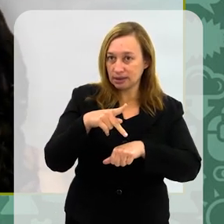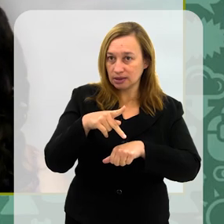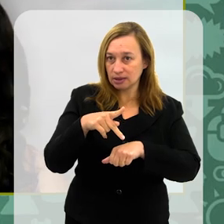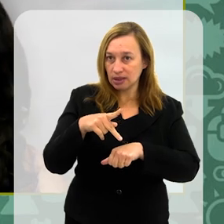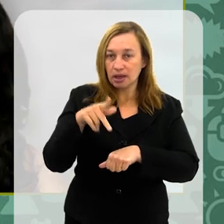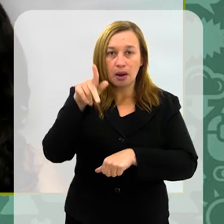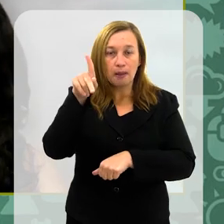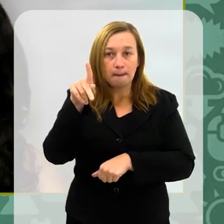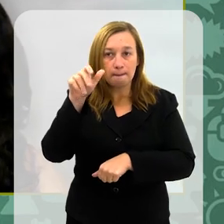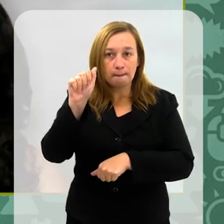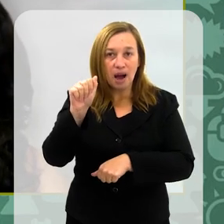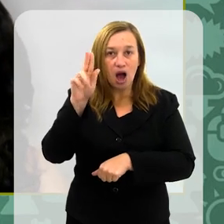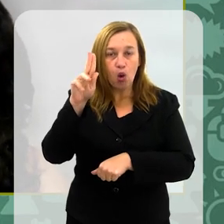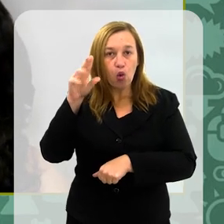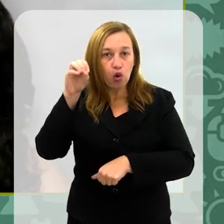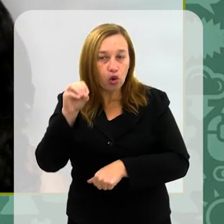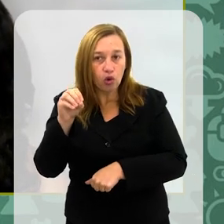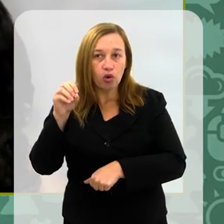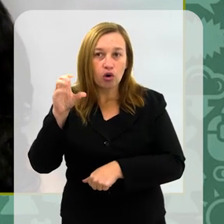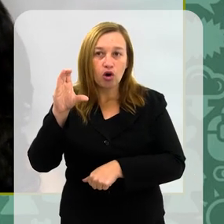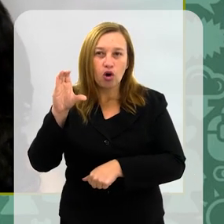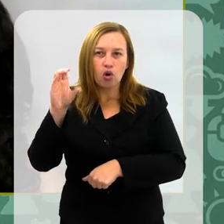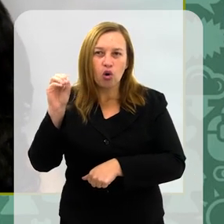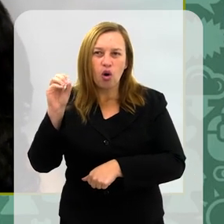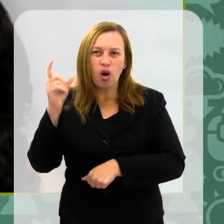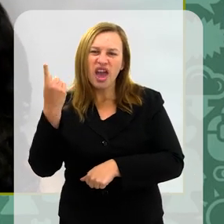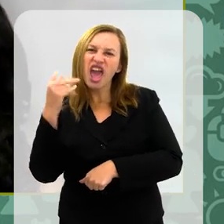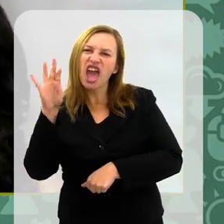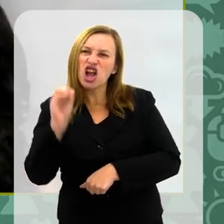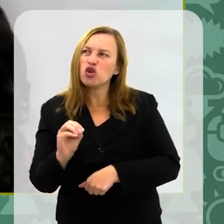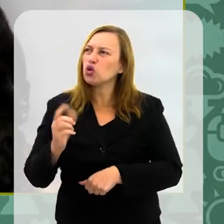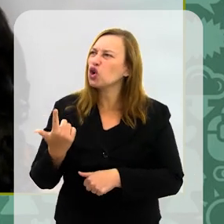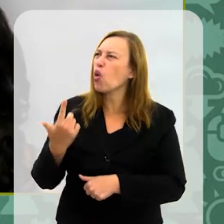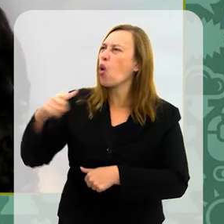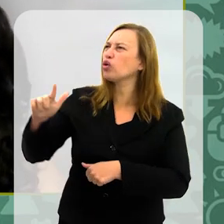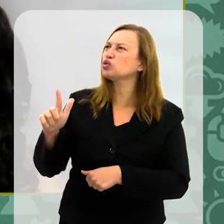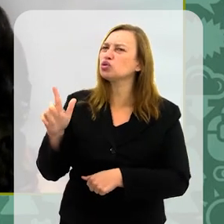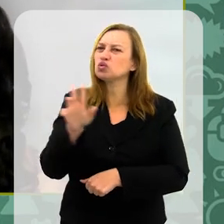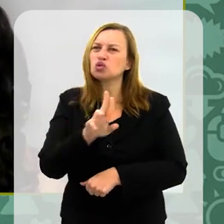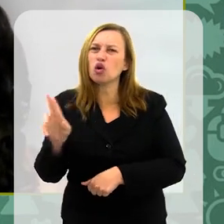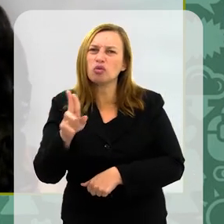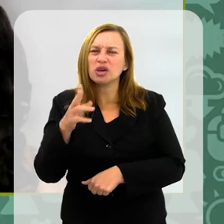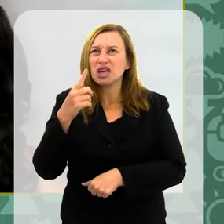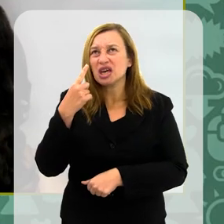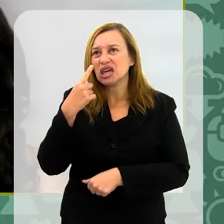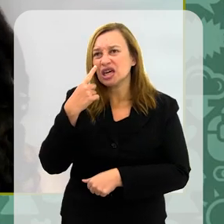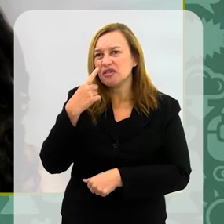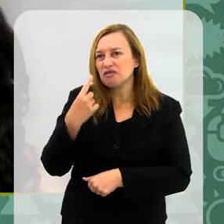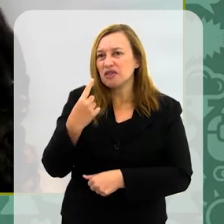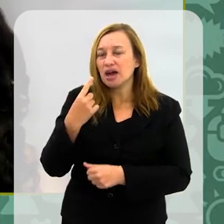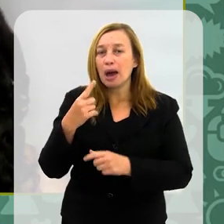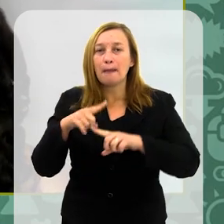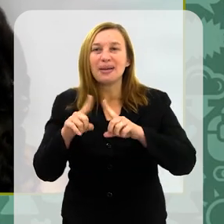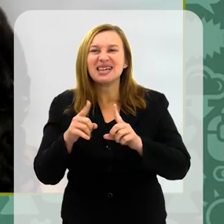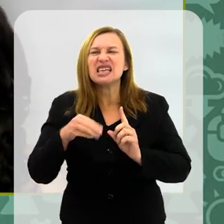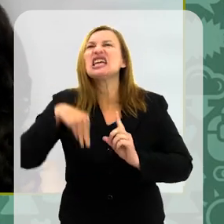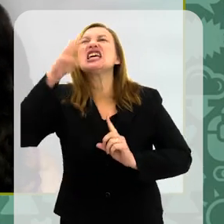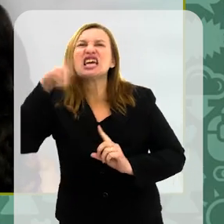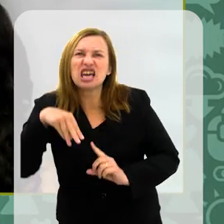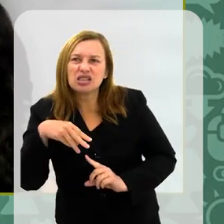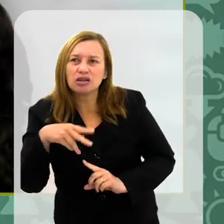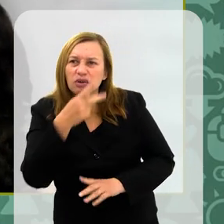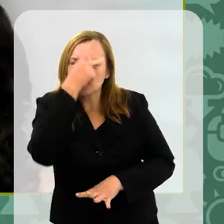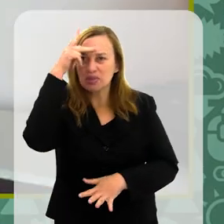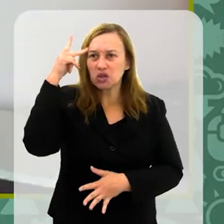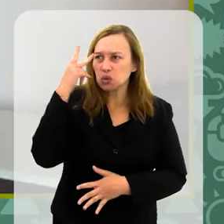Para além de Paulo Coelho, de Luiz Fernando Veríssimo, de um ou outro nome que a gente ouvia, assim, mas era meio que uma entidade. Quem são essas pessoas,